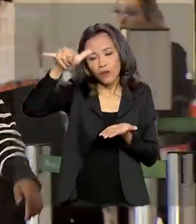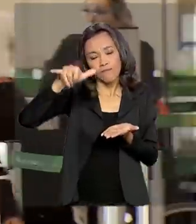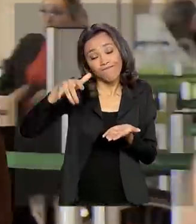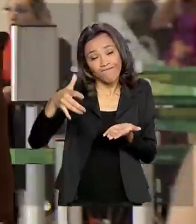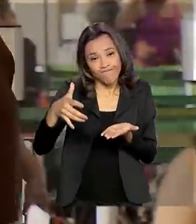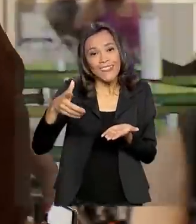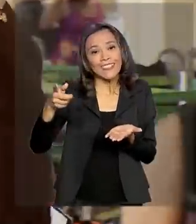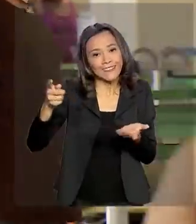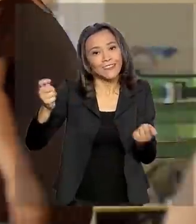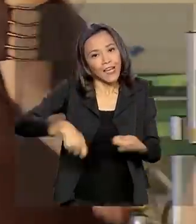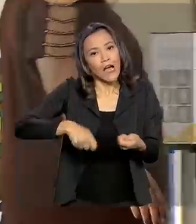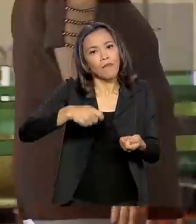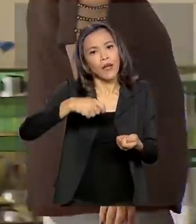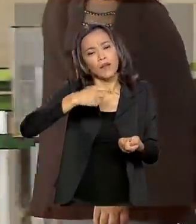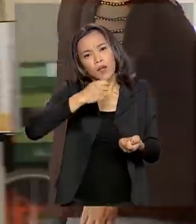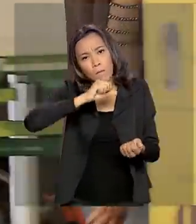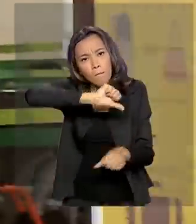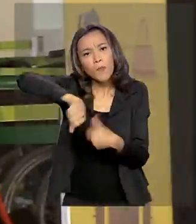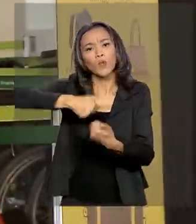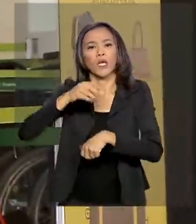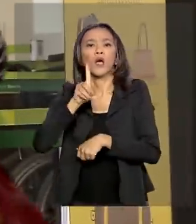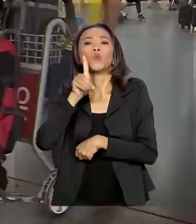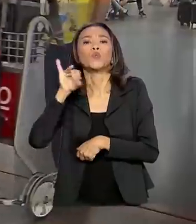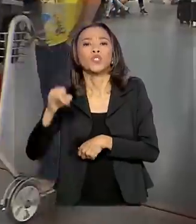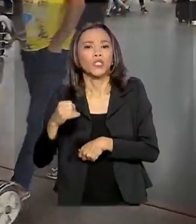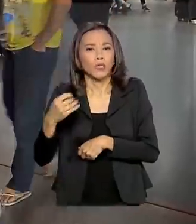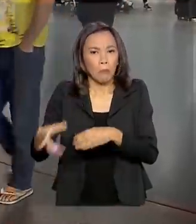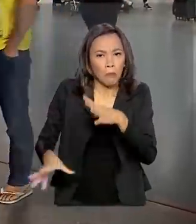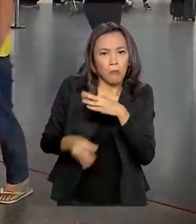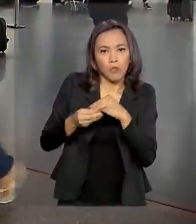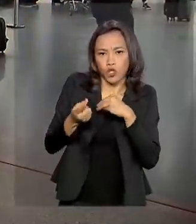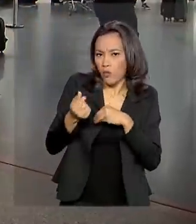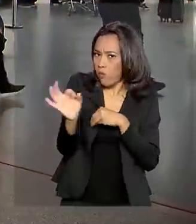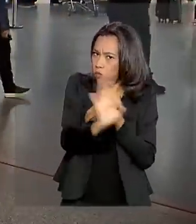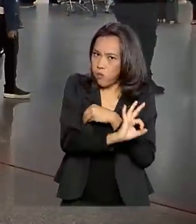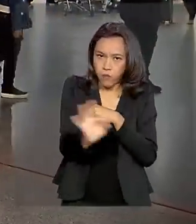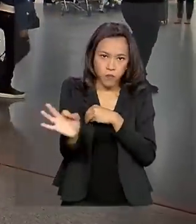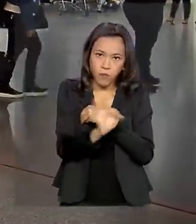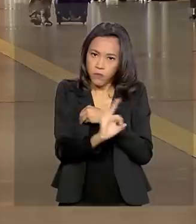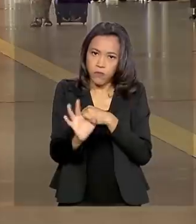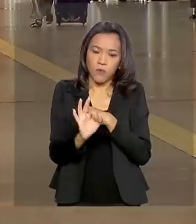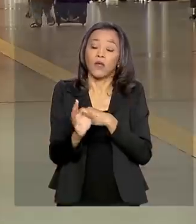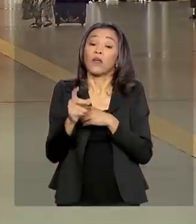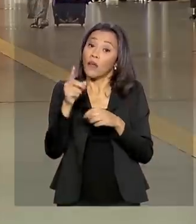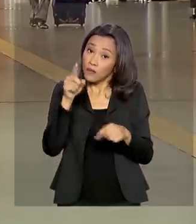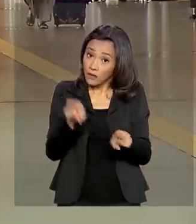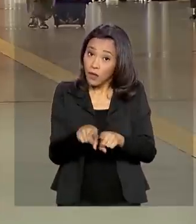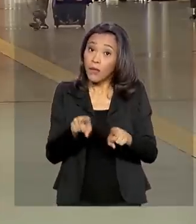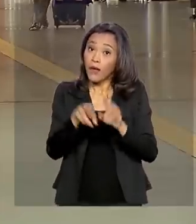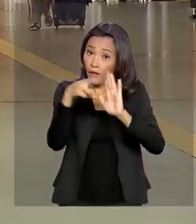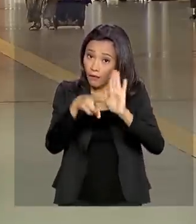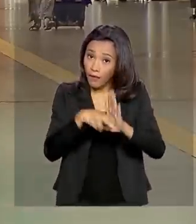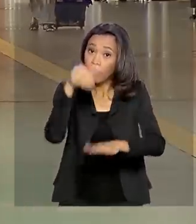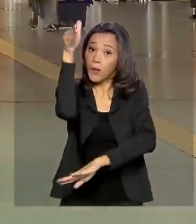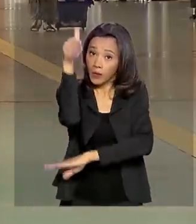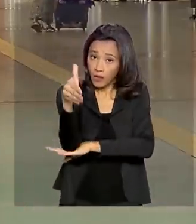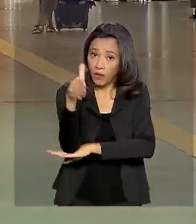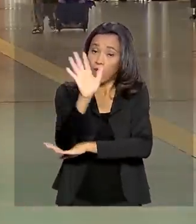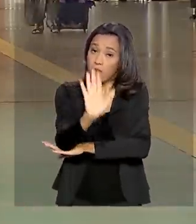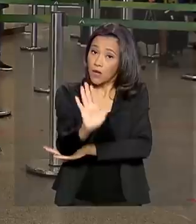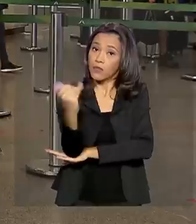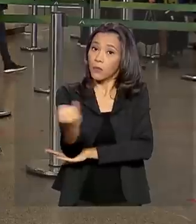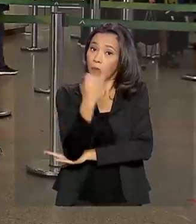possibilidade de remarcar sem custo adicional. A medida vale também para hotéis. Mas é importante lembrar que a